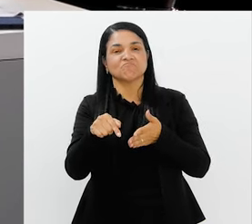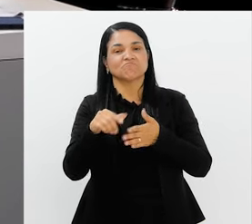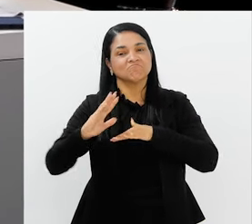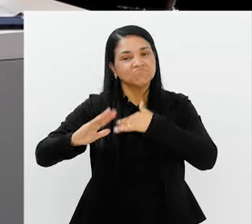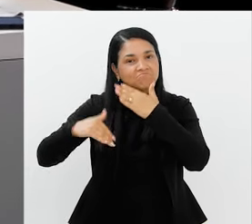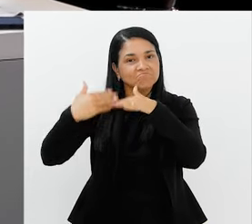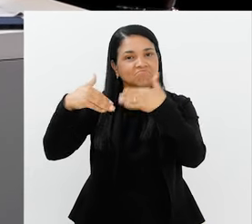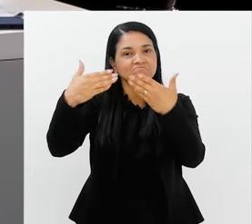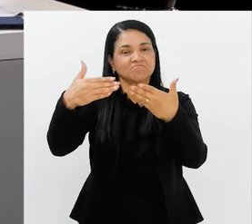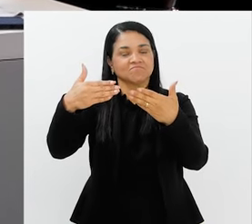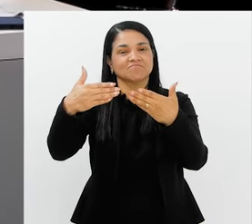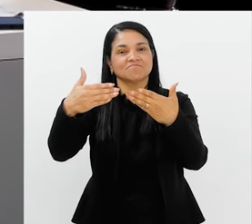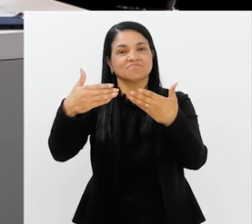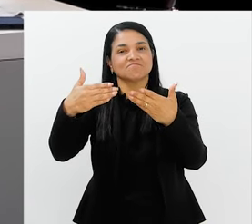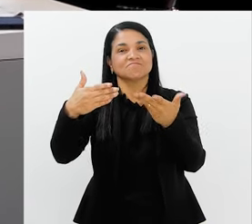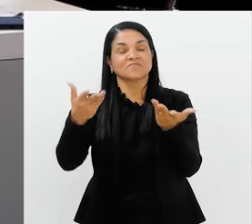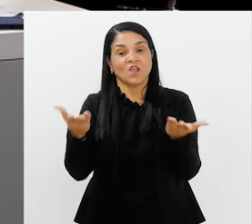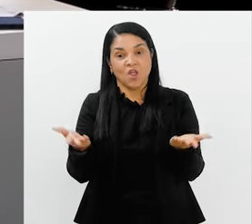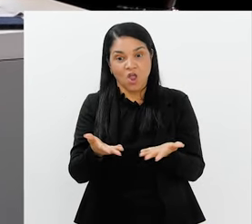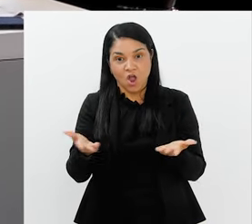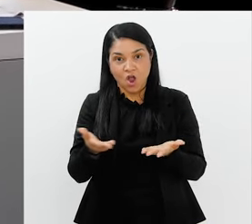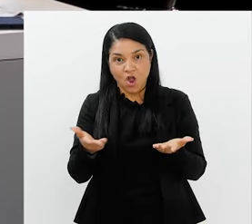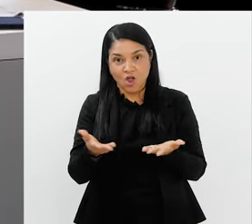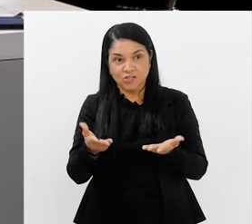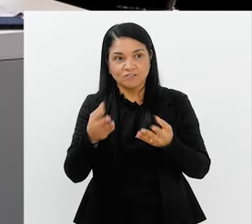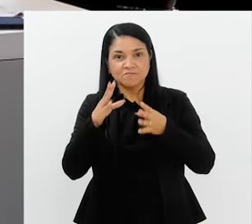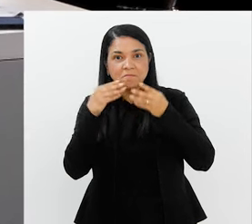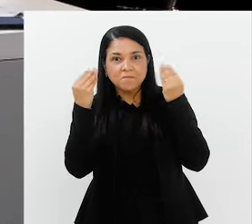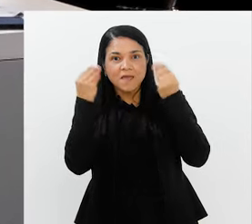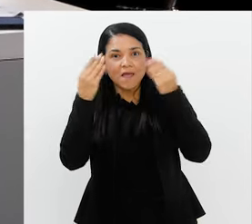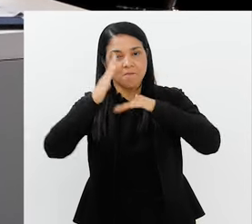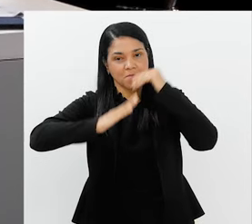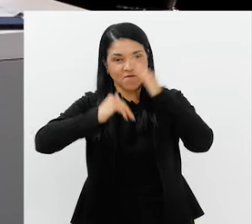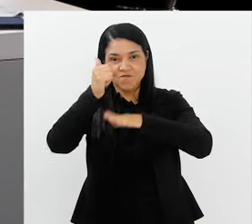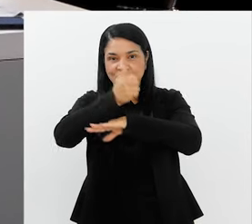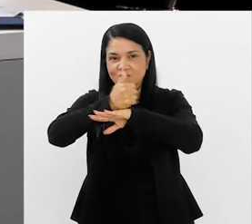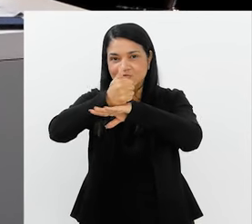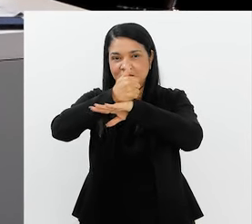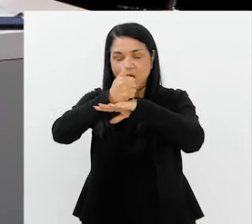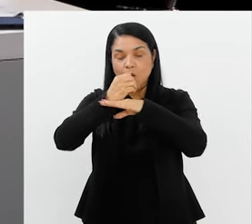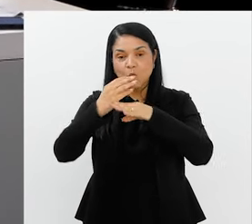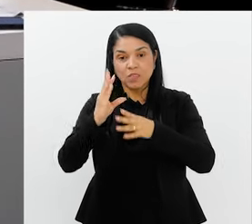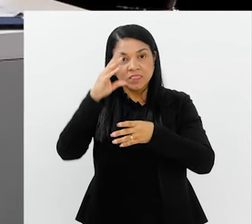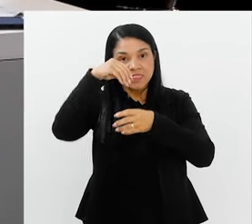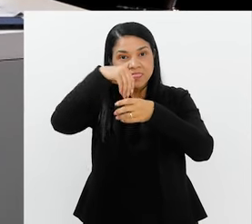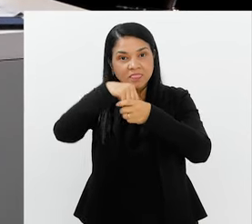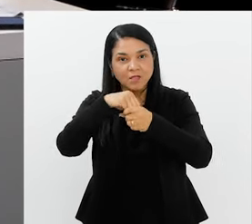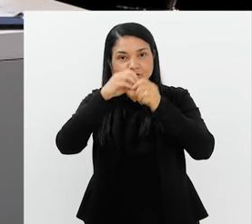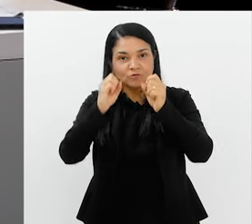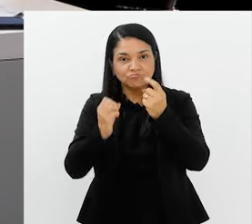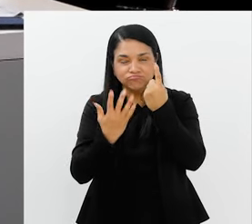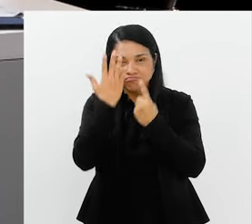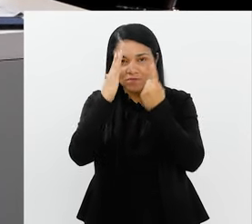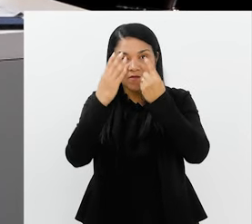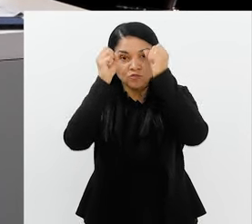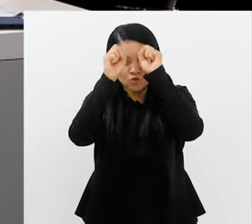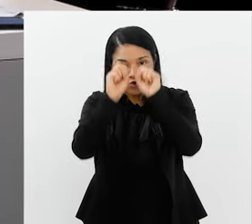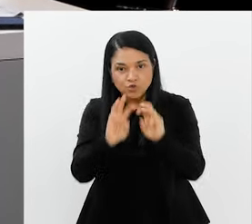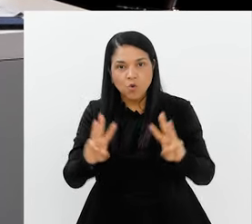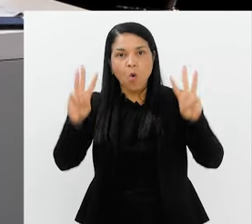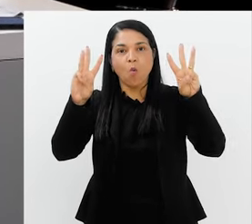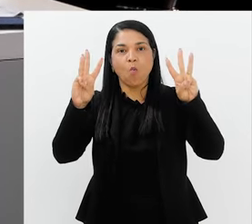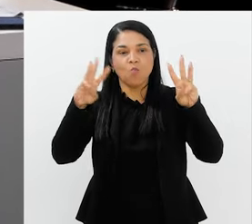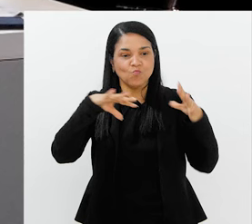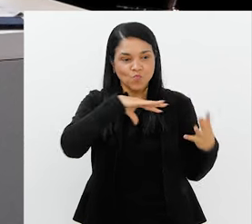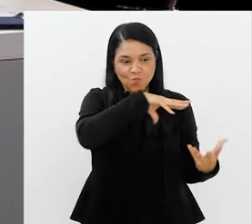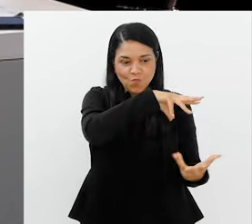foi evoluindo, né? E hoje vocês estão dentro de um espetáculo, que é o maior espetáculo da Terra,